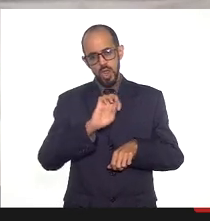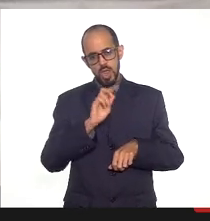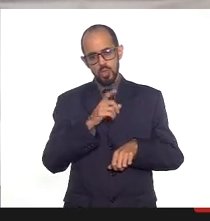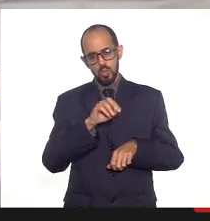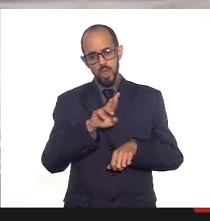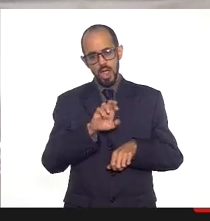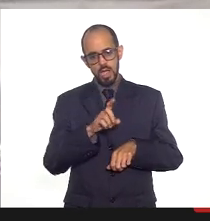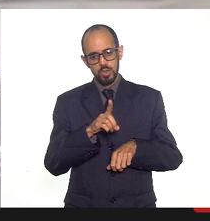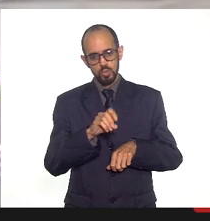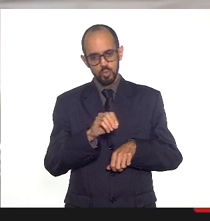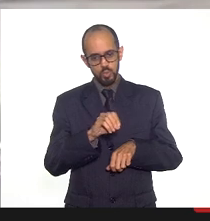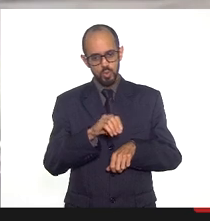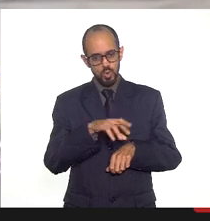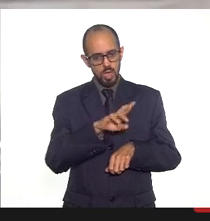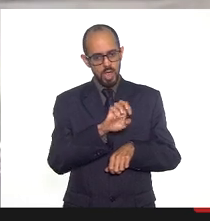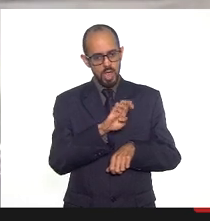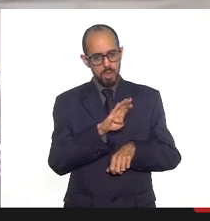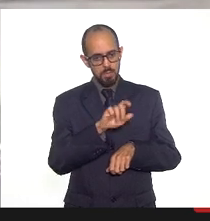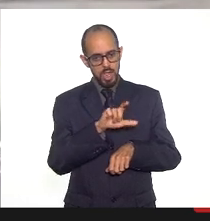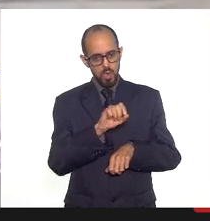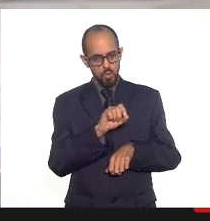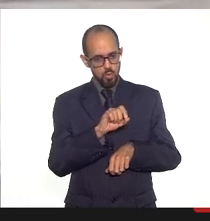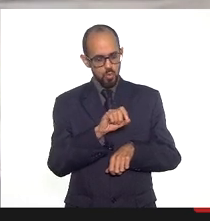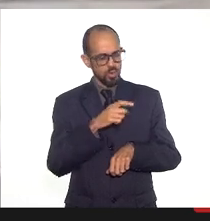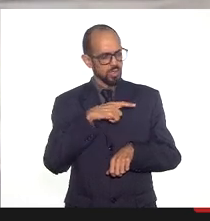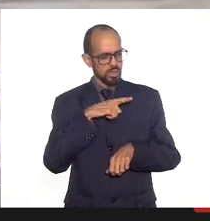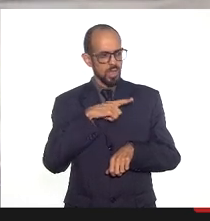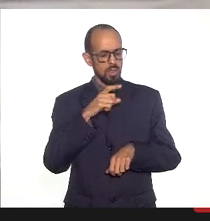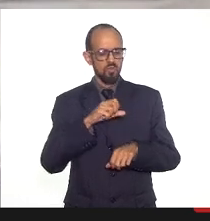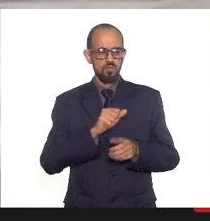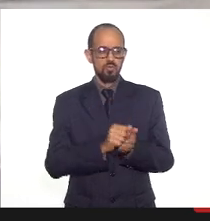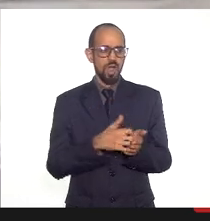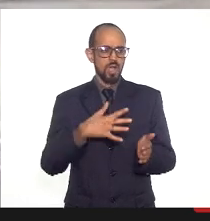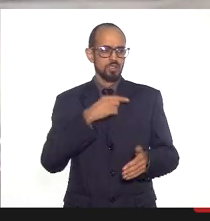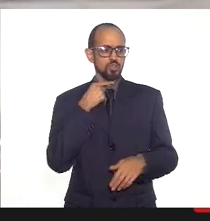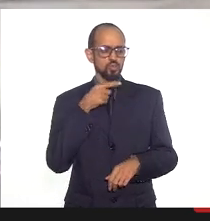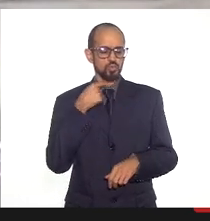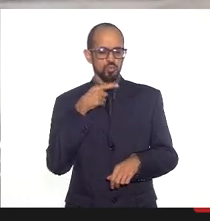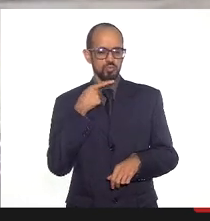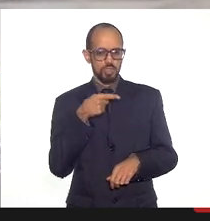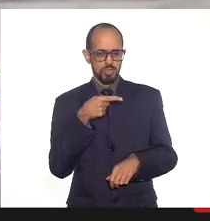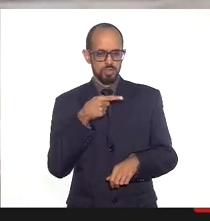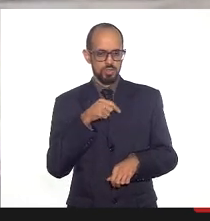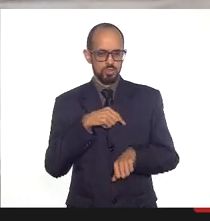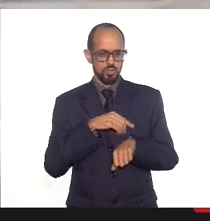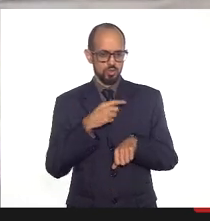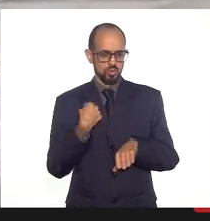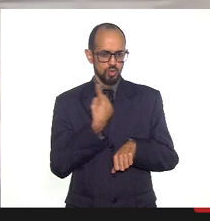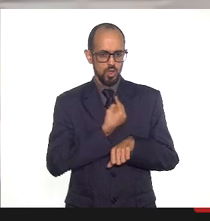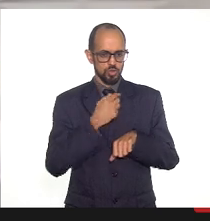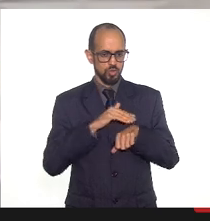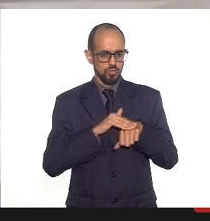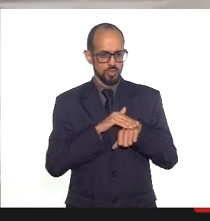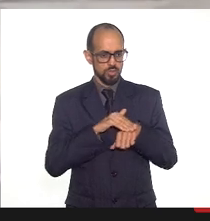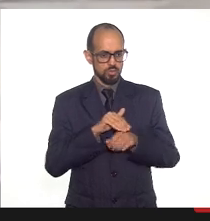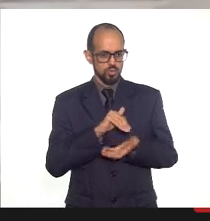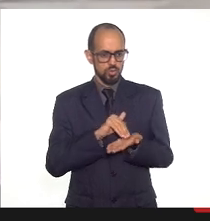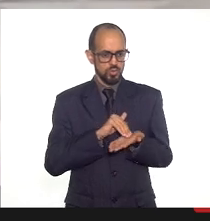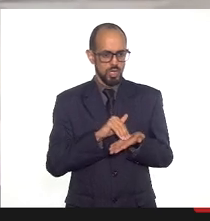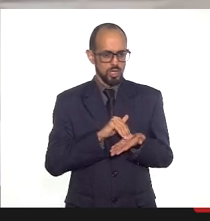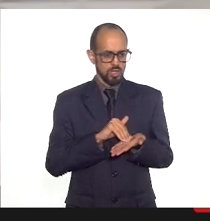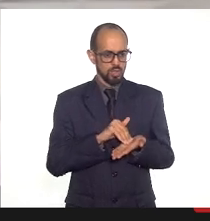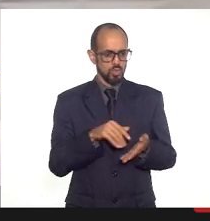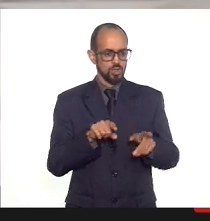porque tem uma névoa sobre esse hospital. Nós tivemos uma conversa com o secretário, fizemos uma reunião com os